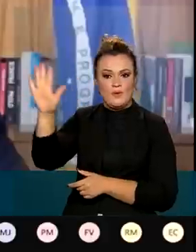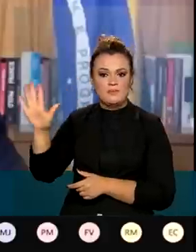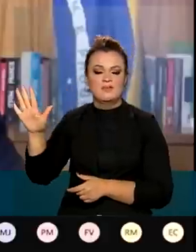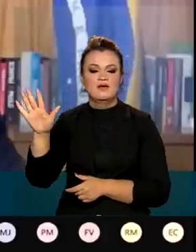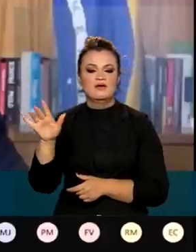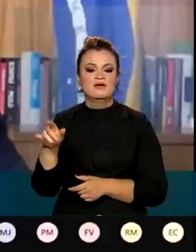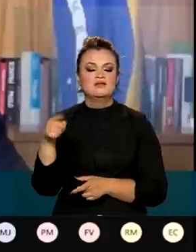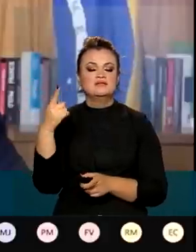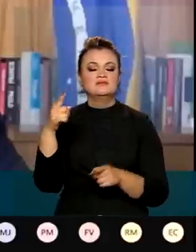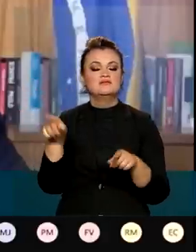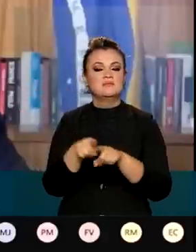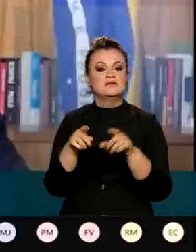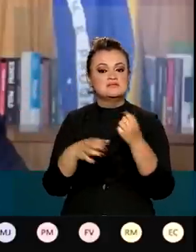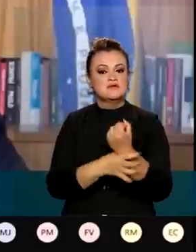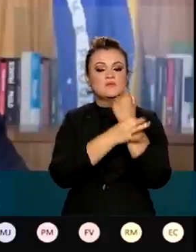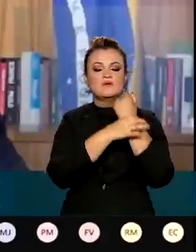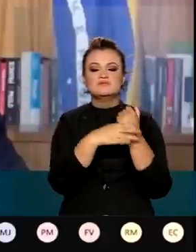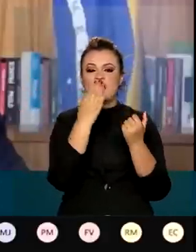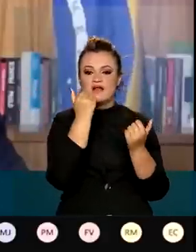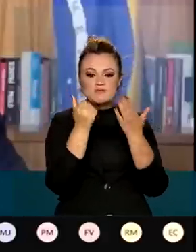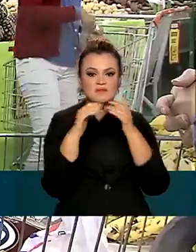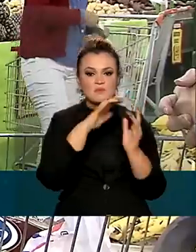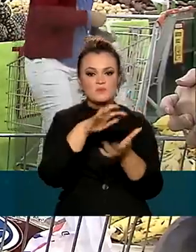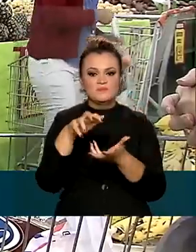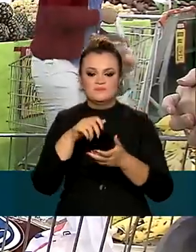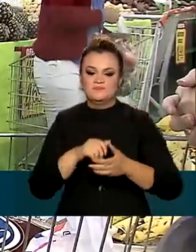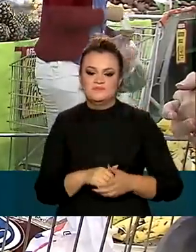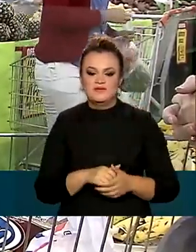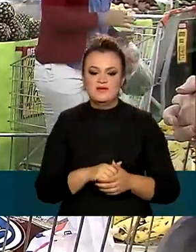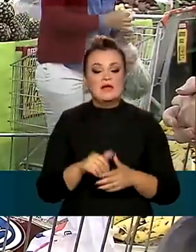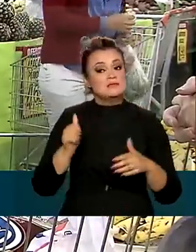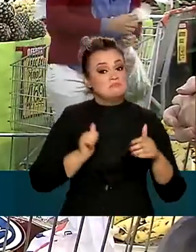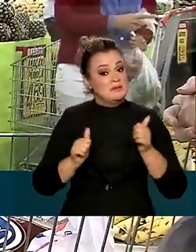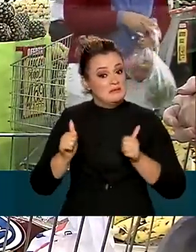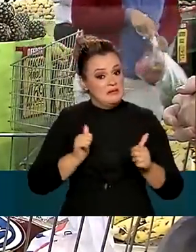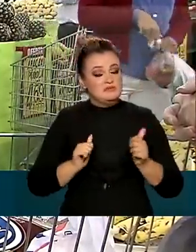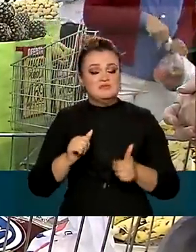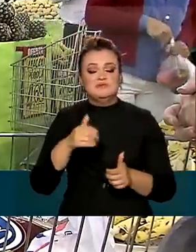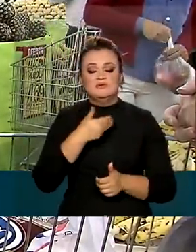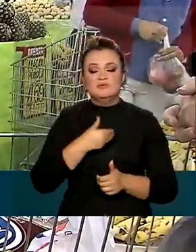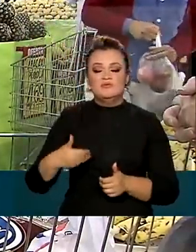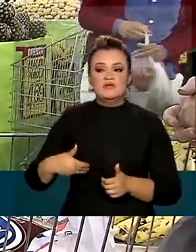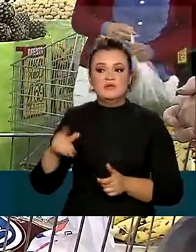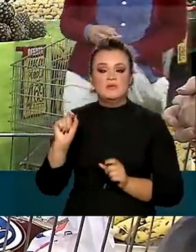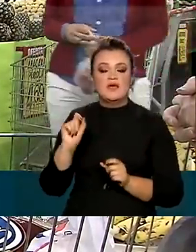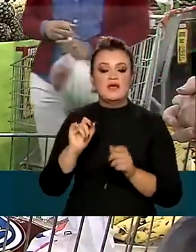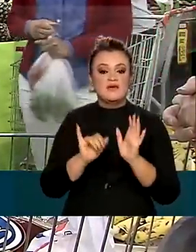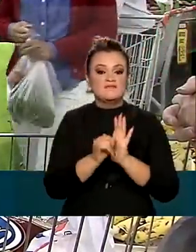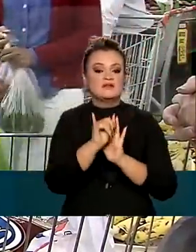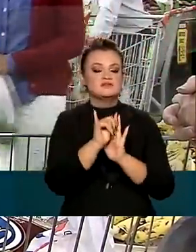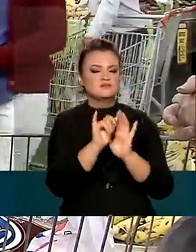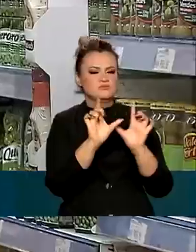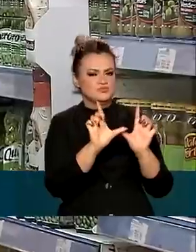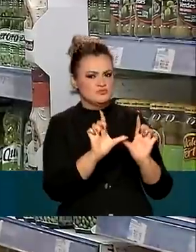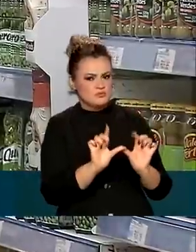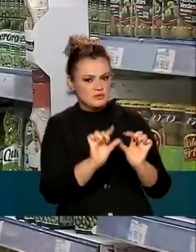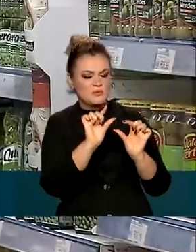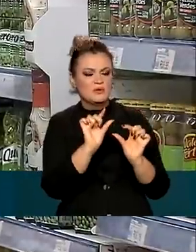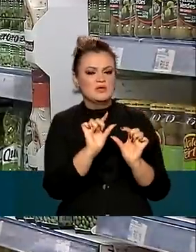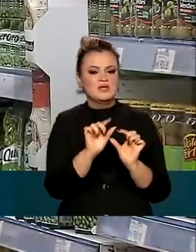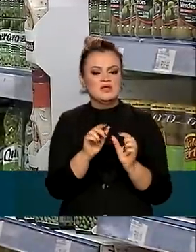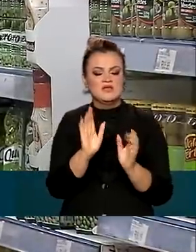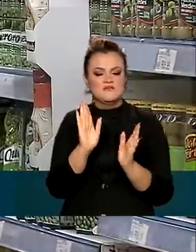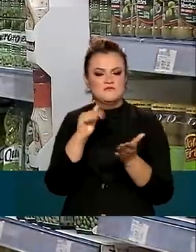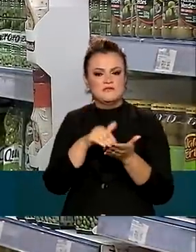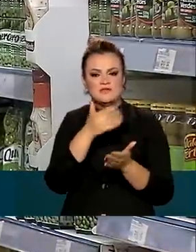para a segurança alimentar do mundo. A expectativa do governo é de que a inflação desacelere e feche